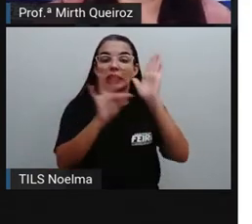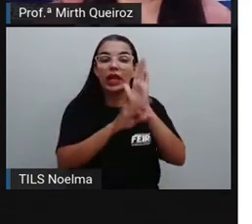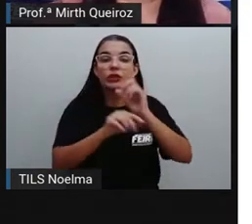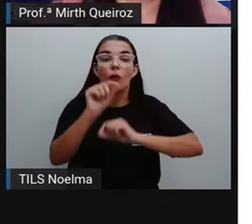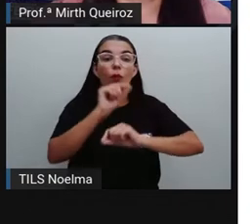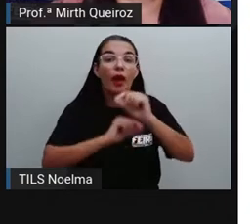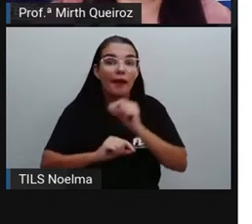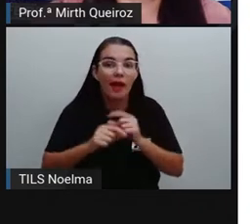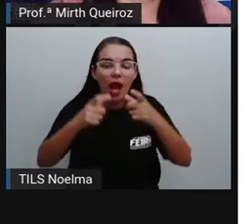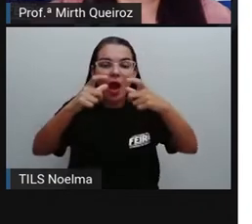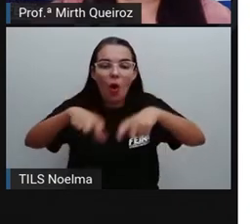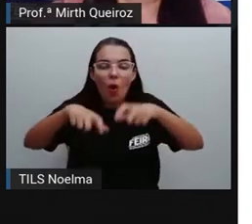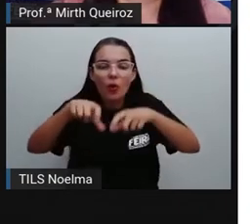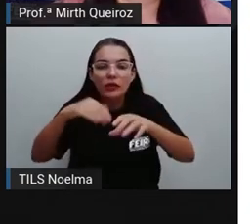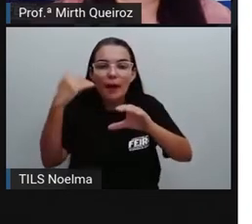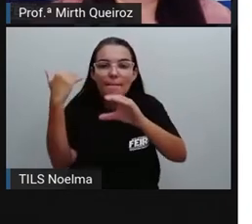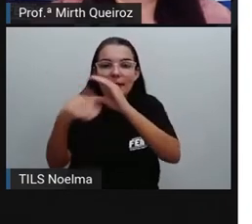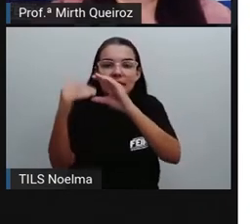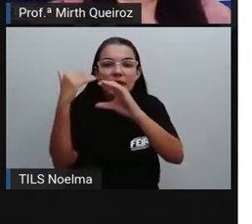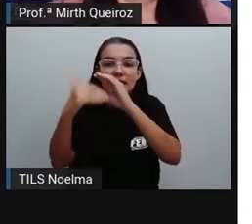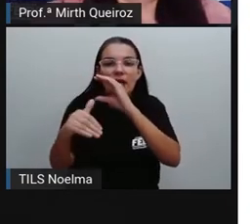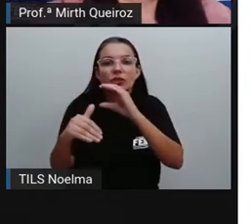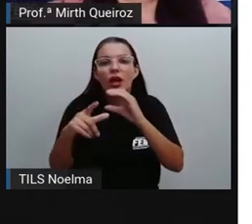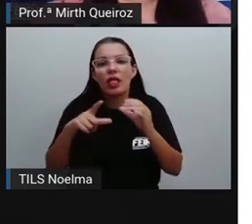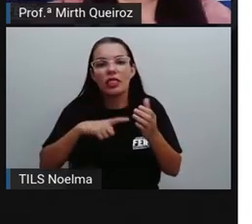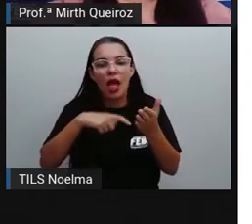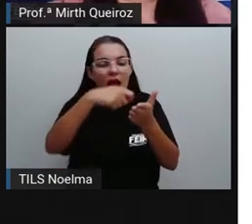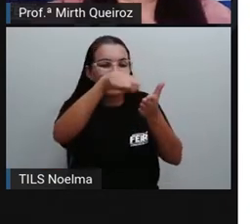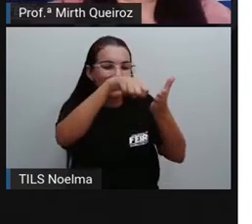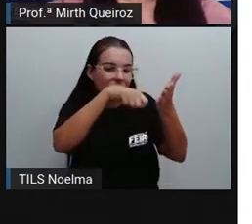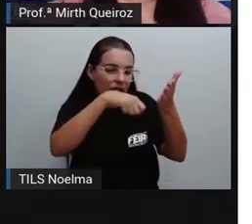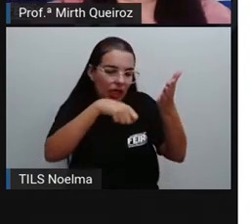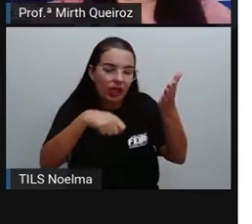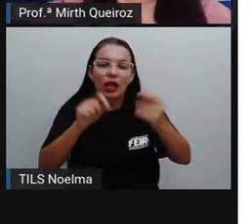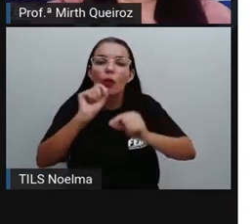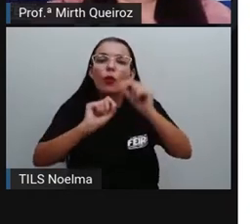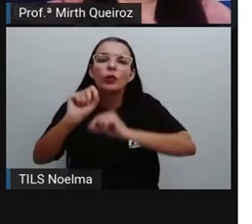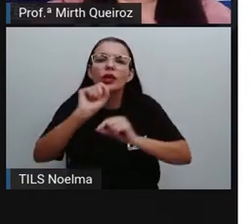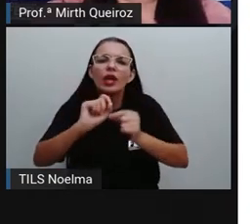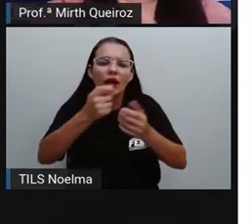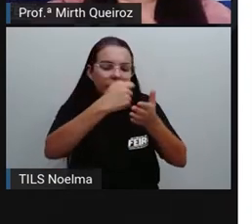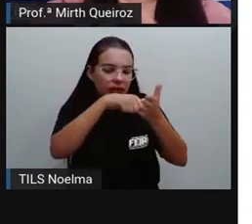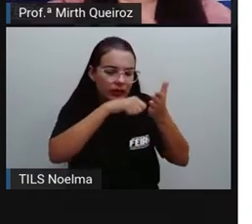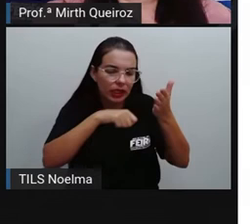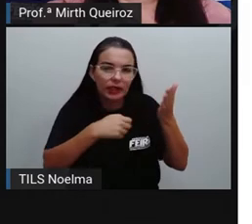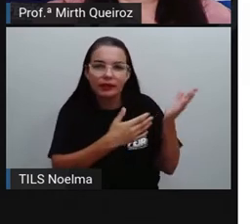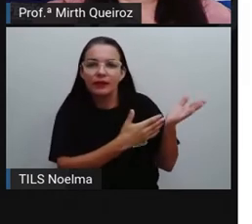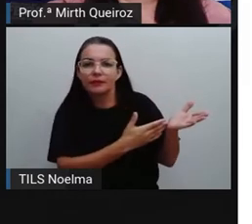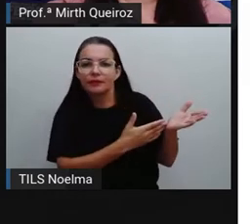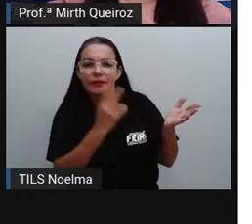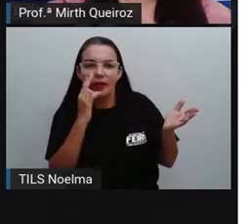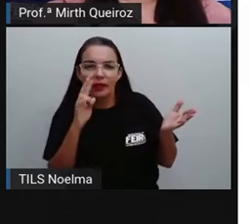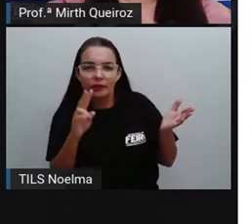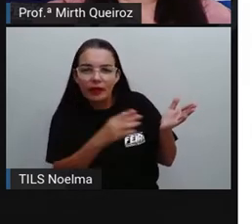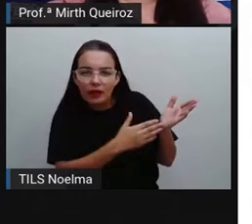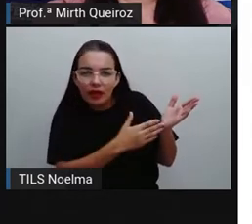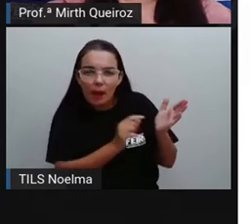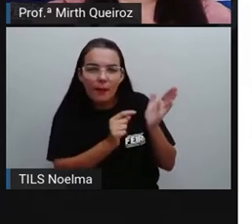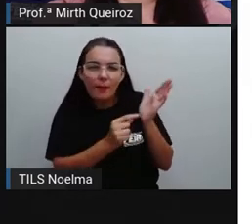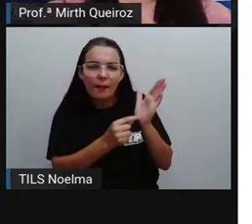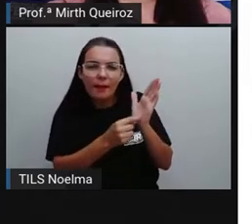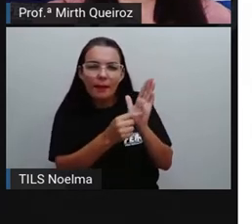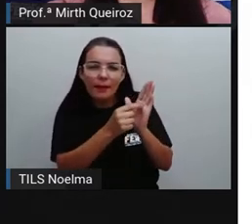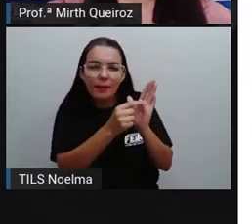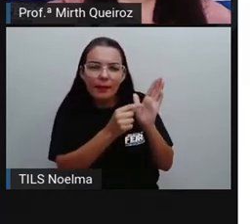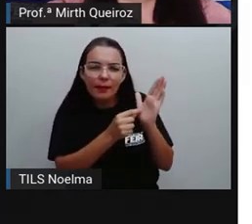ela é transmitida de fato, né? Aqui, a gente pode ver onde estão esses pinguinhos aqui, né?